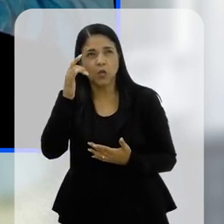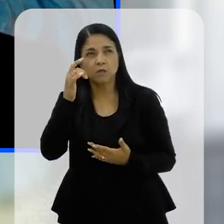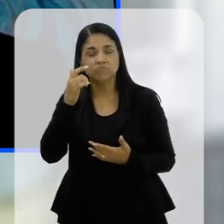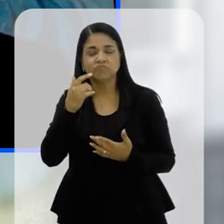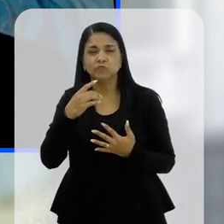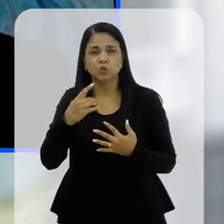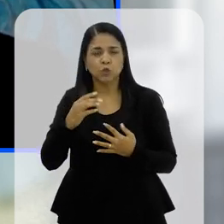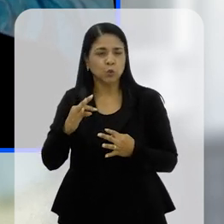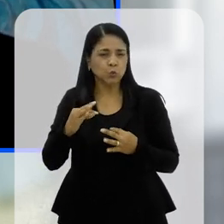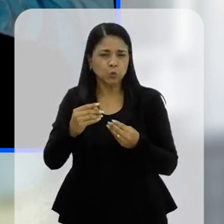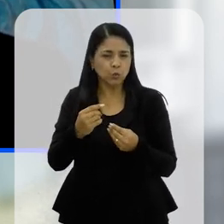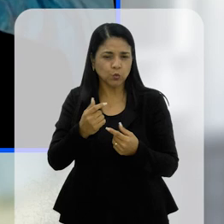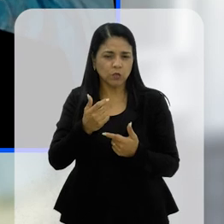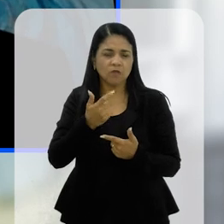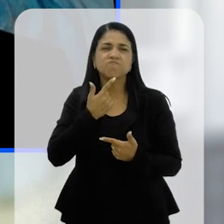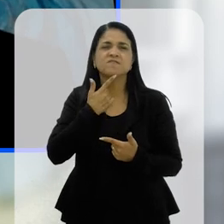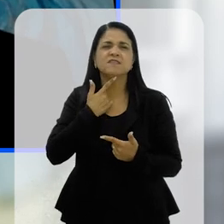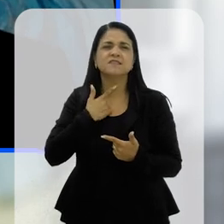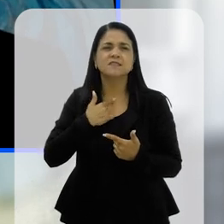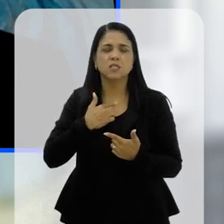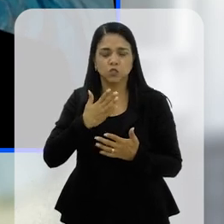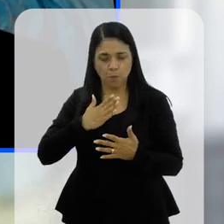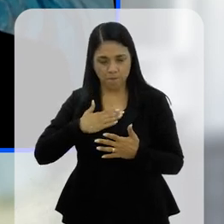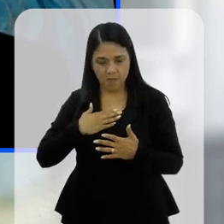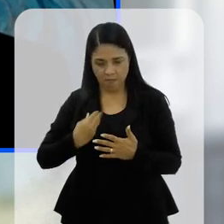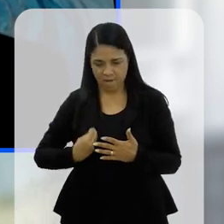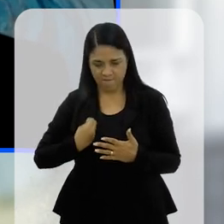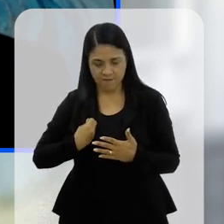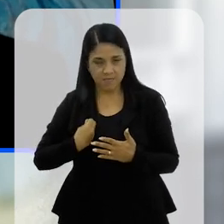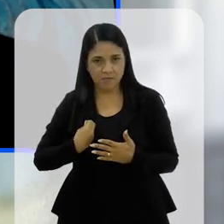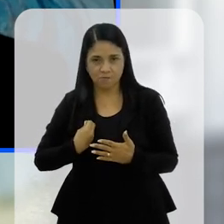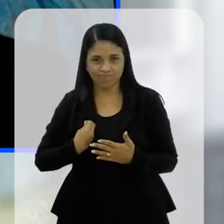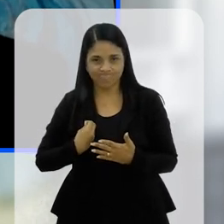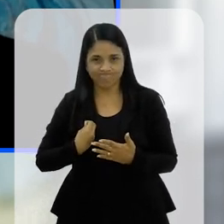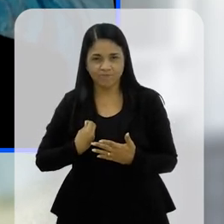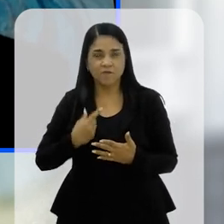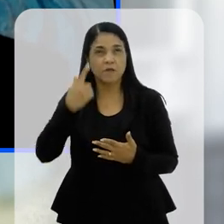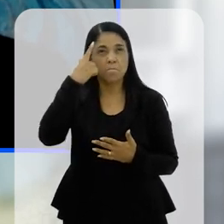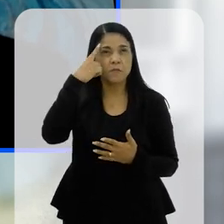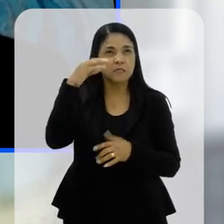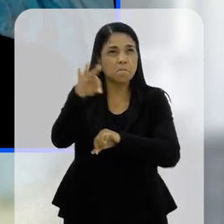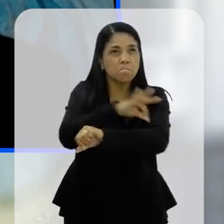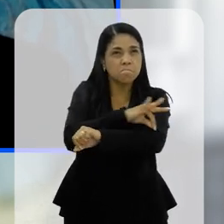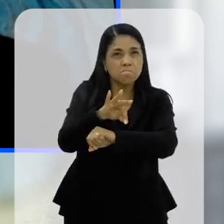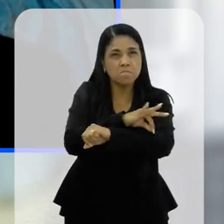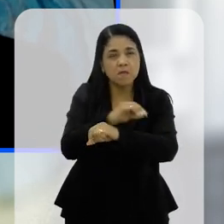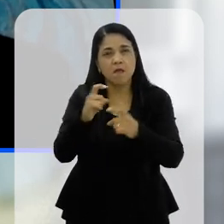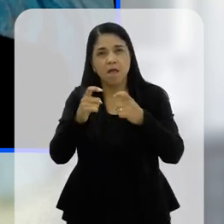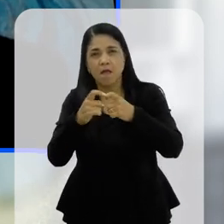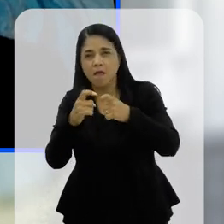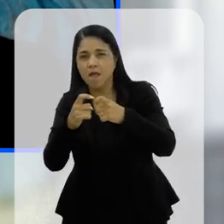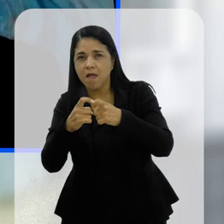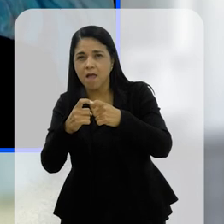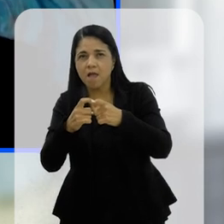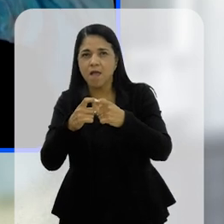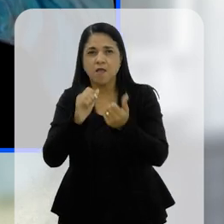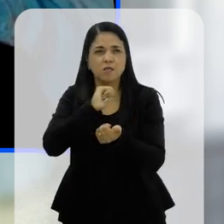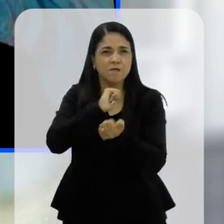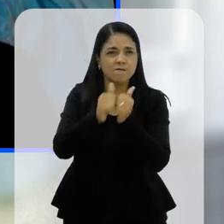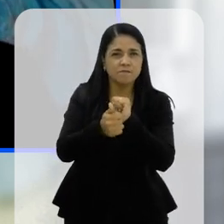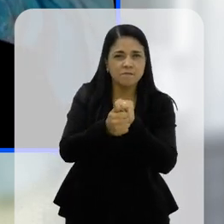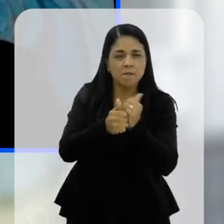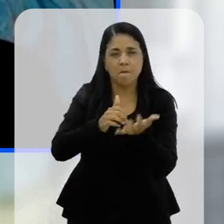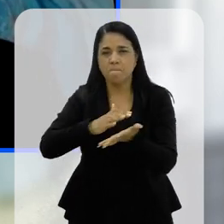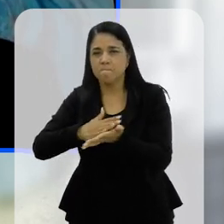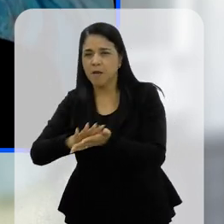não foi, tudo aquilo que você desejaria ter sido, você pensa que ele vai ser médico, engenheiro, advogado, empresário, jogador